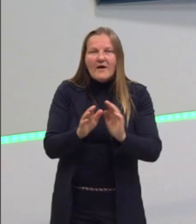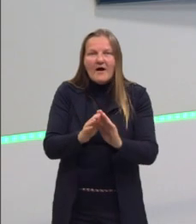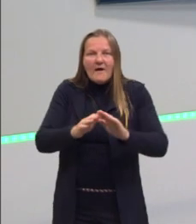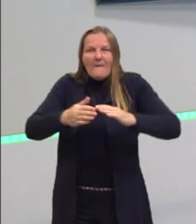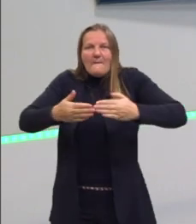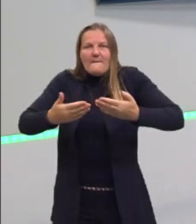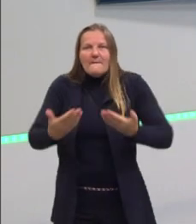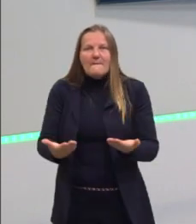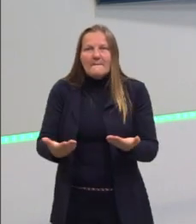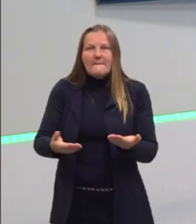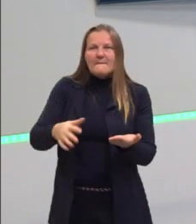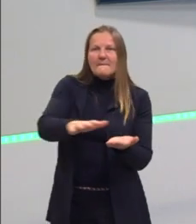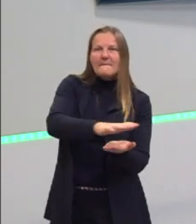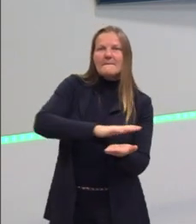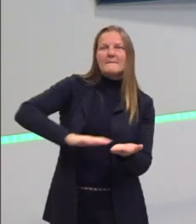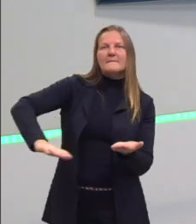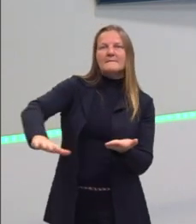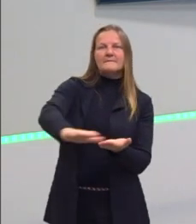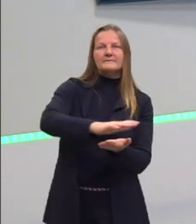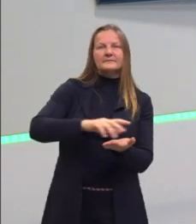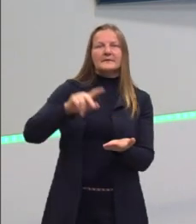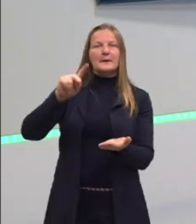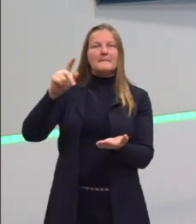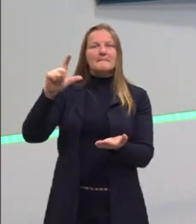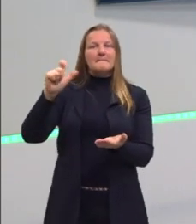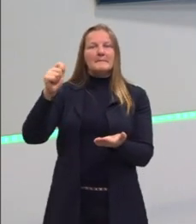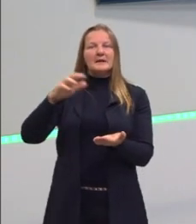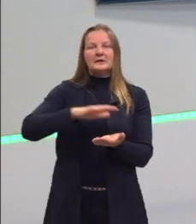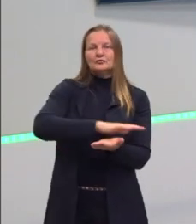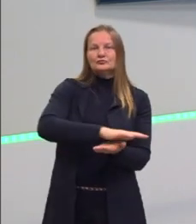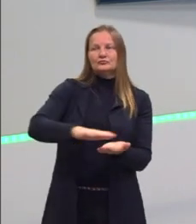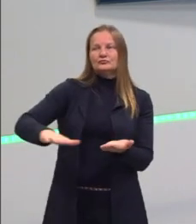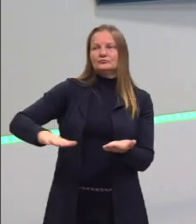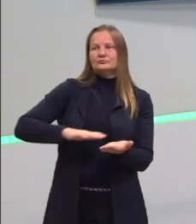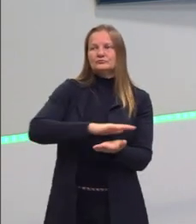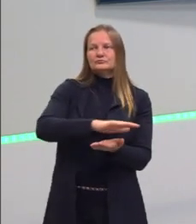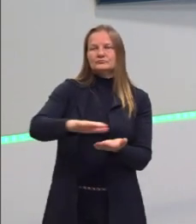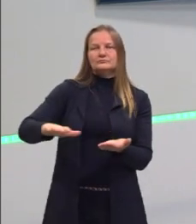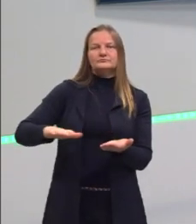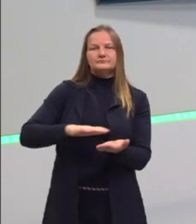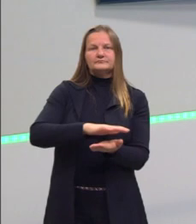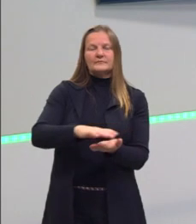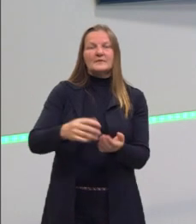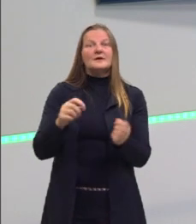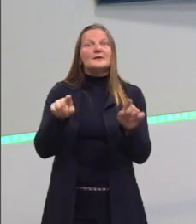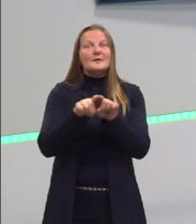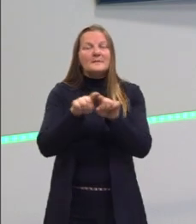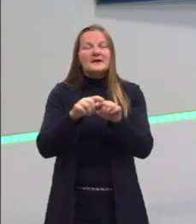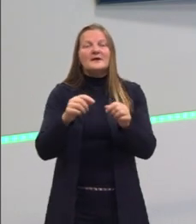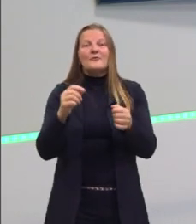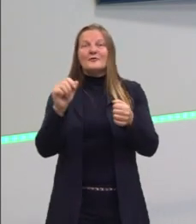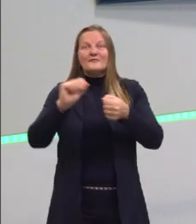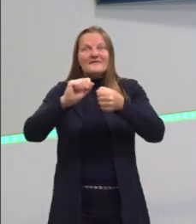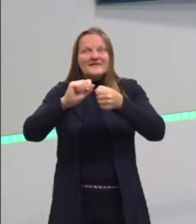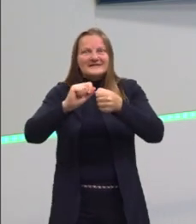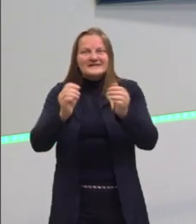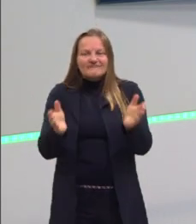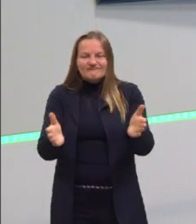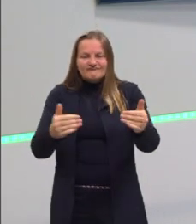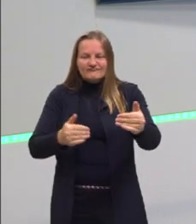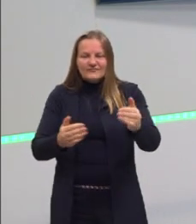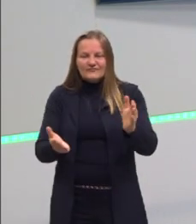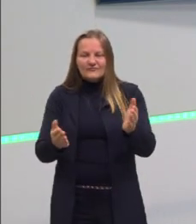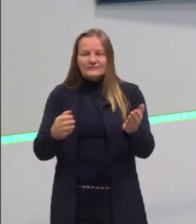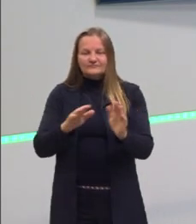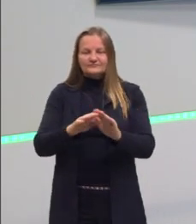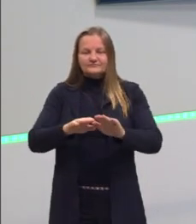e colocar ela toda sobre o mesmo plano, tá? Ou quando a gente vai montar um cubo, a gente imprime a figura